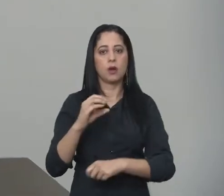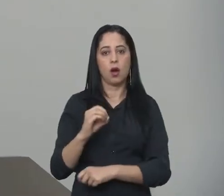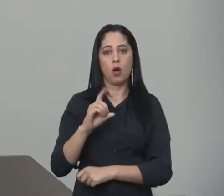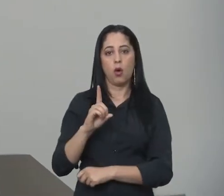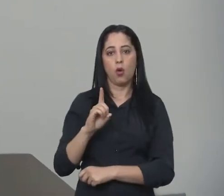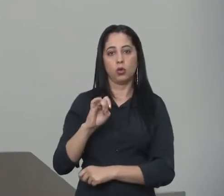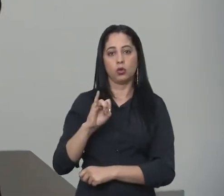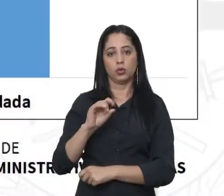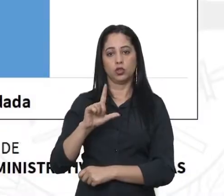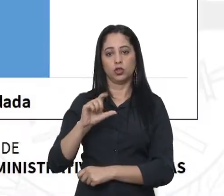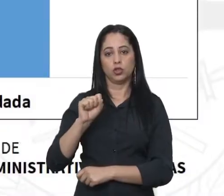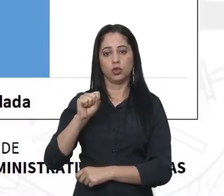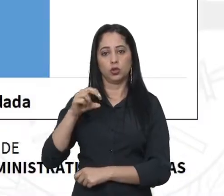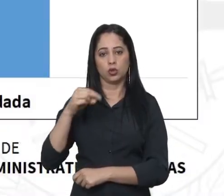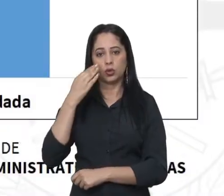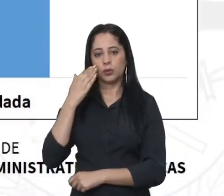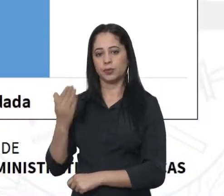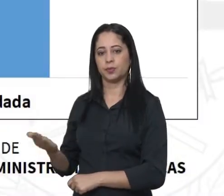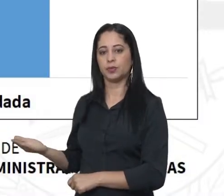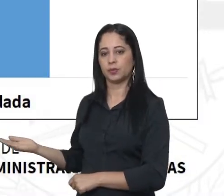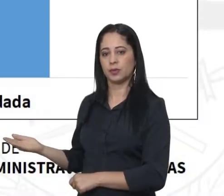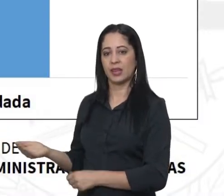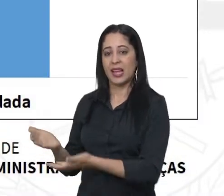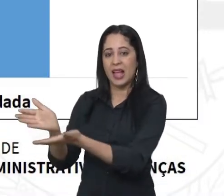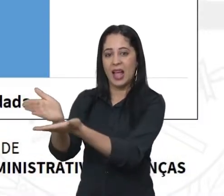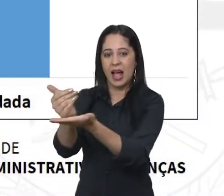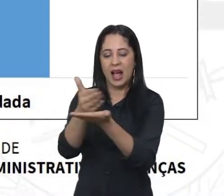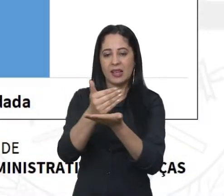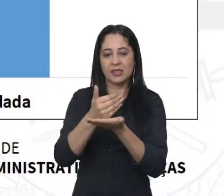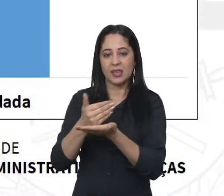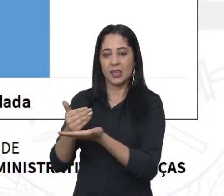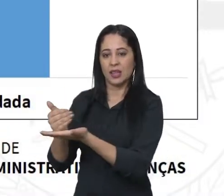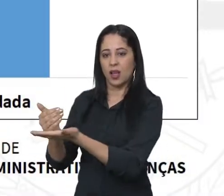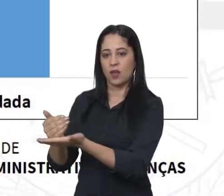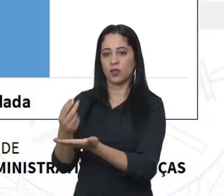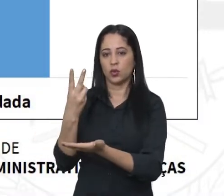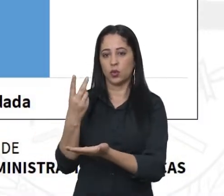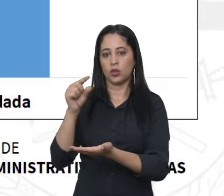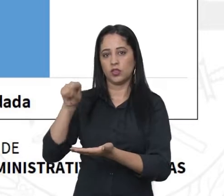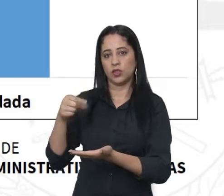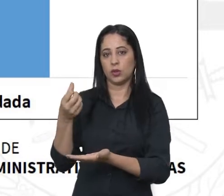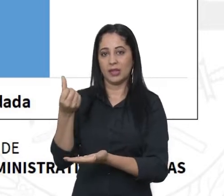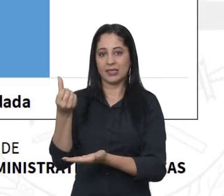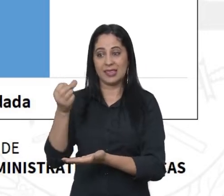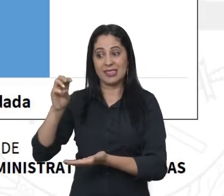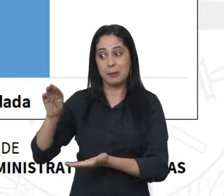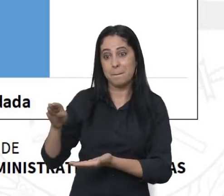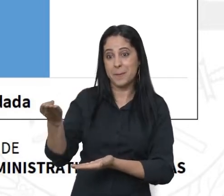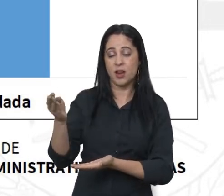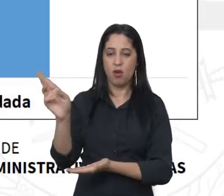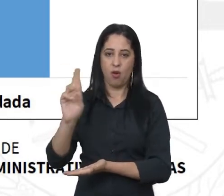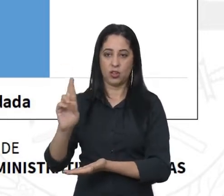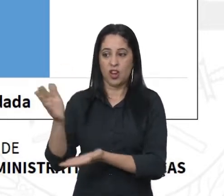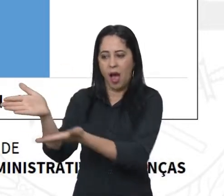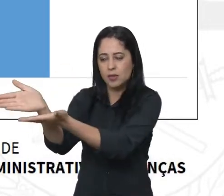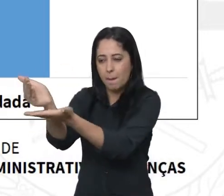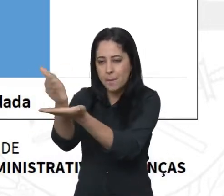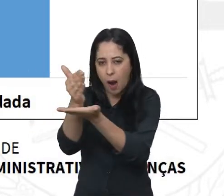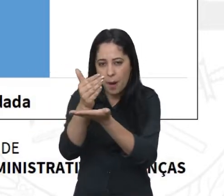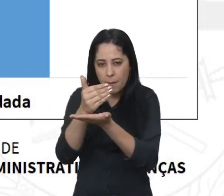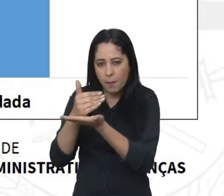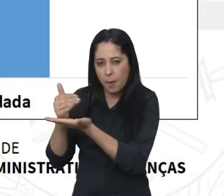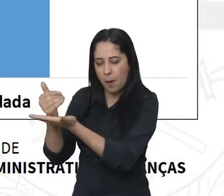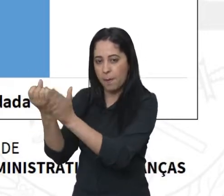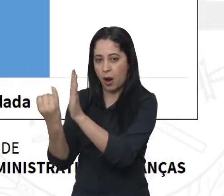Odilson Brás Júnior, a receita total arrecadada foi de R$ 2,6 bilhões, sendo que o orçado para o período